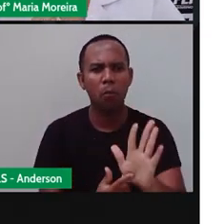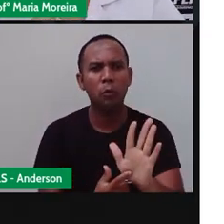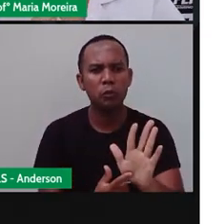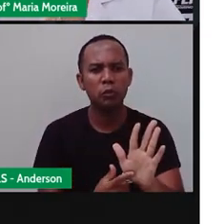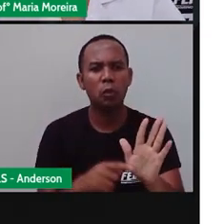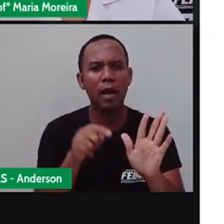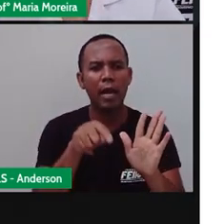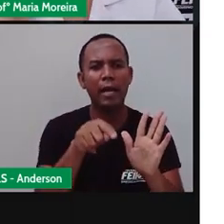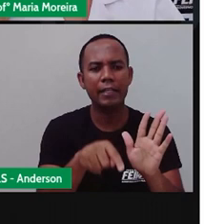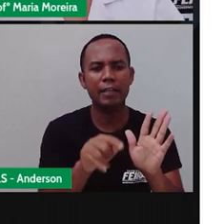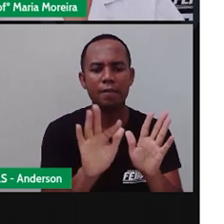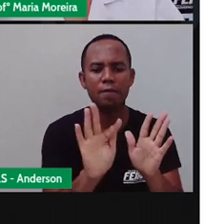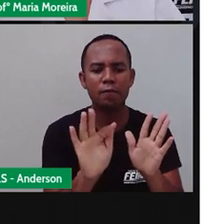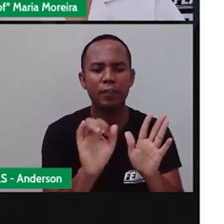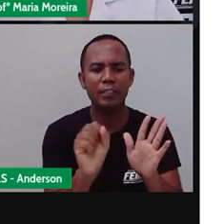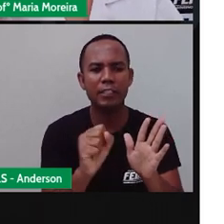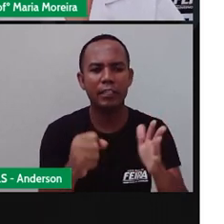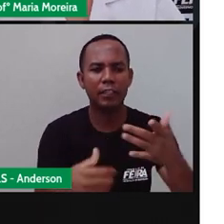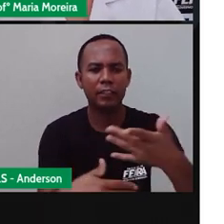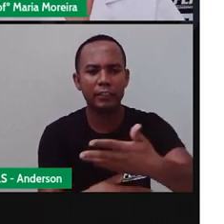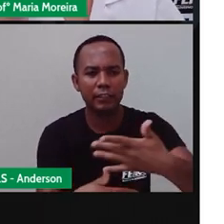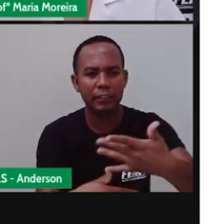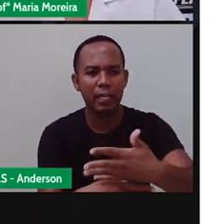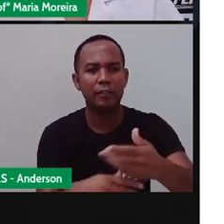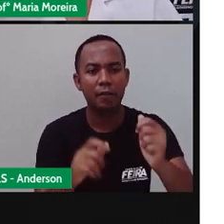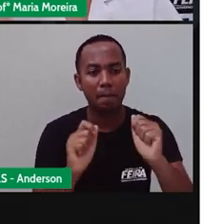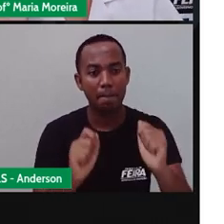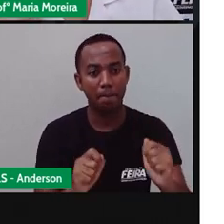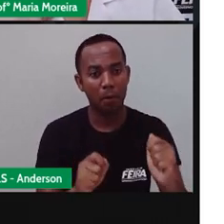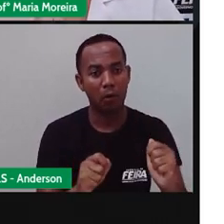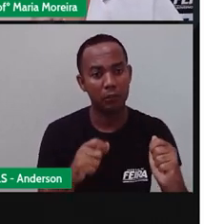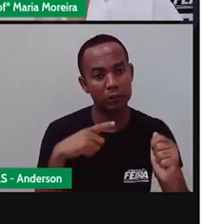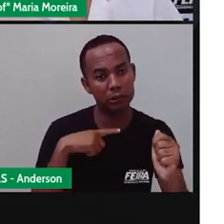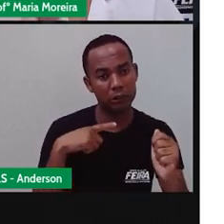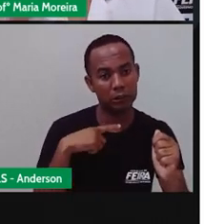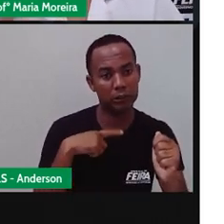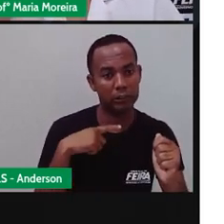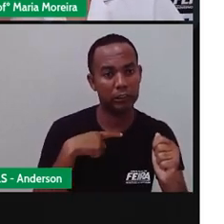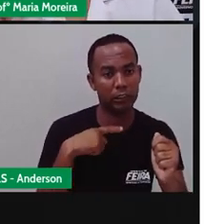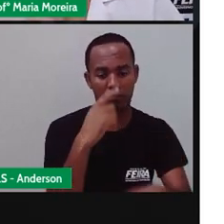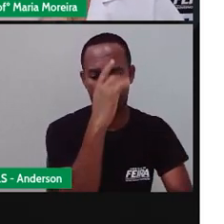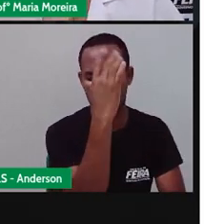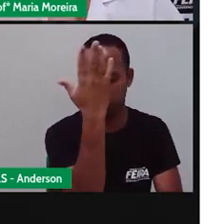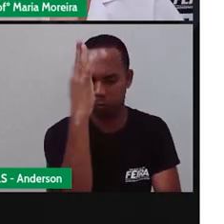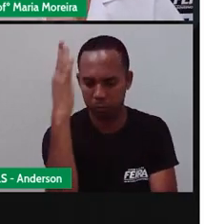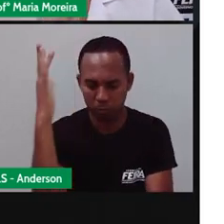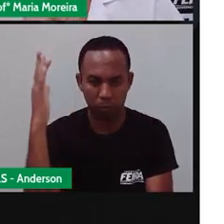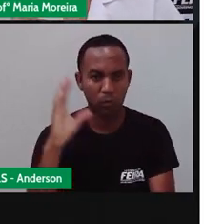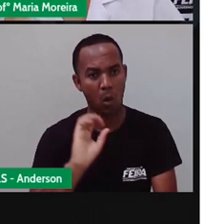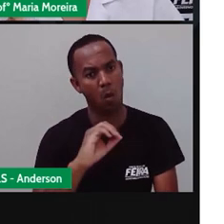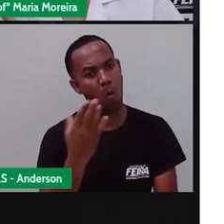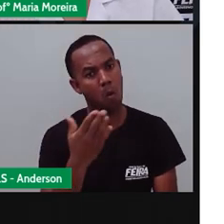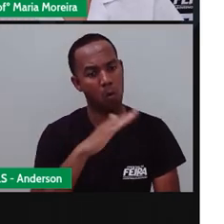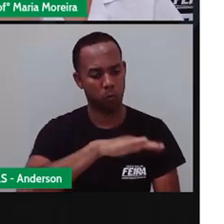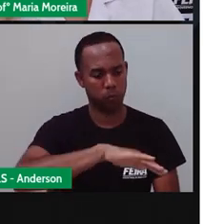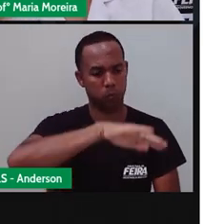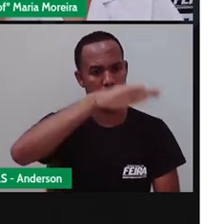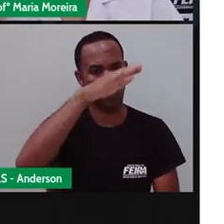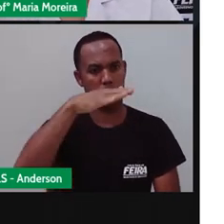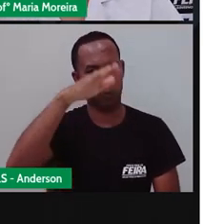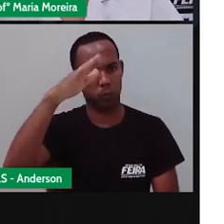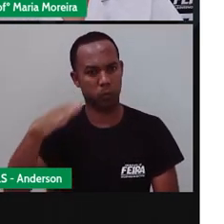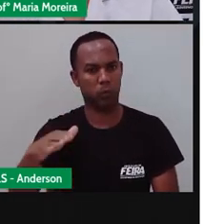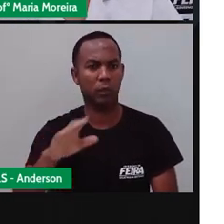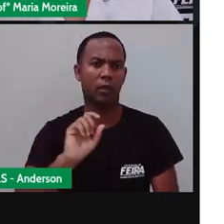de Santana. E que o mapa, ele pode representar a vegetação, ele pode representar o relevo, ele pode representar a